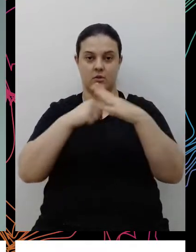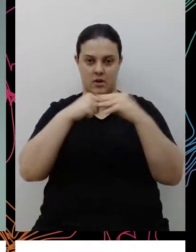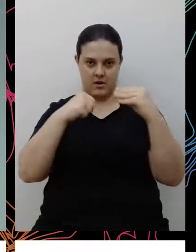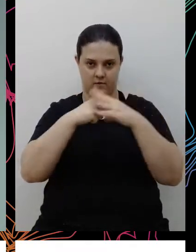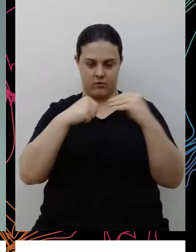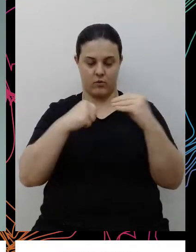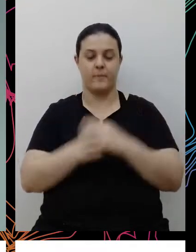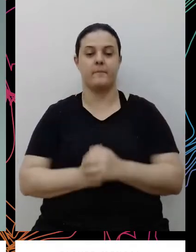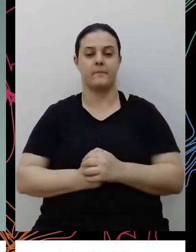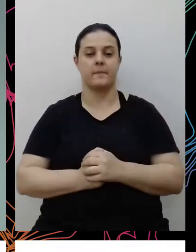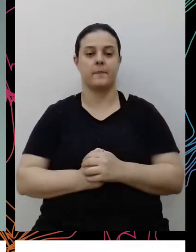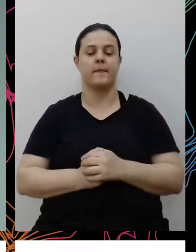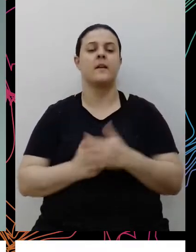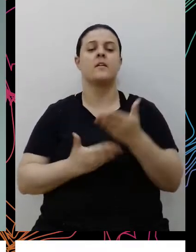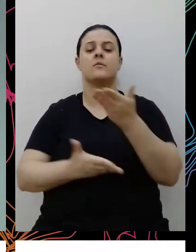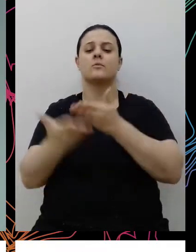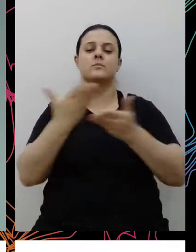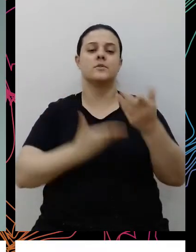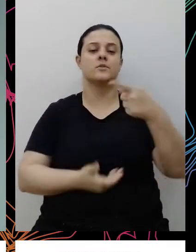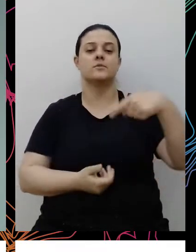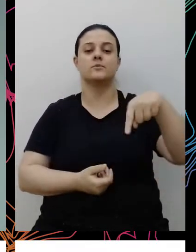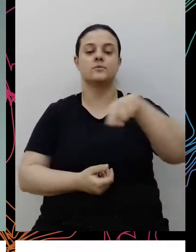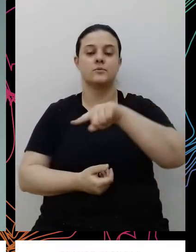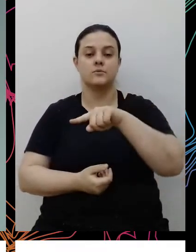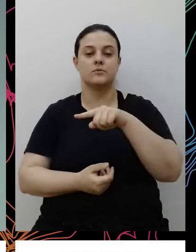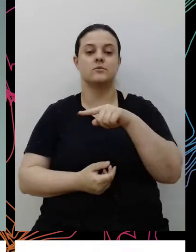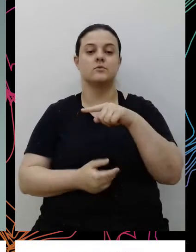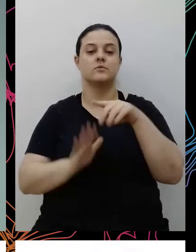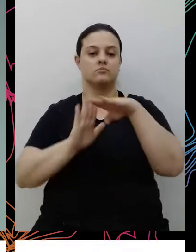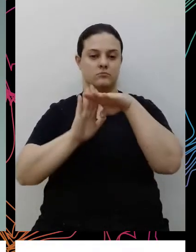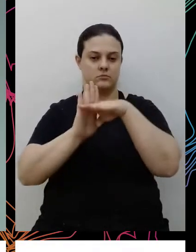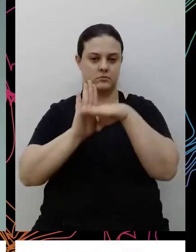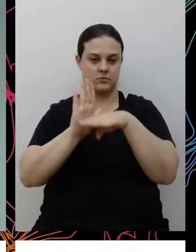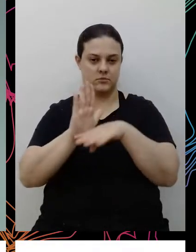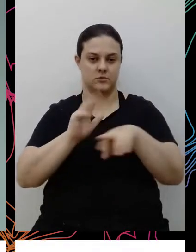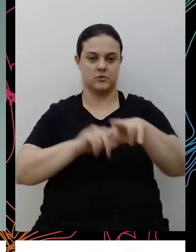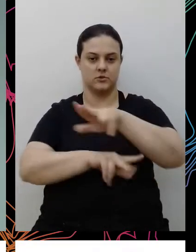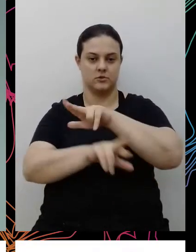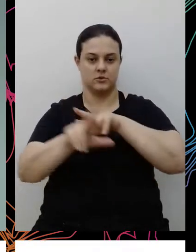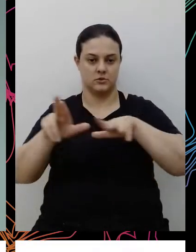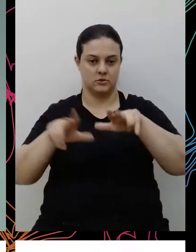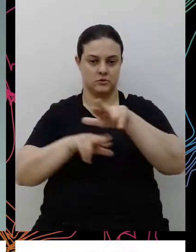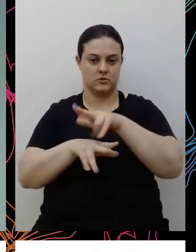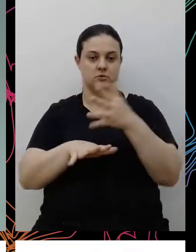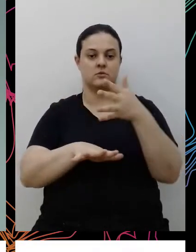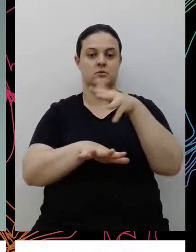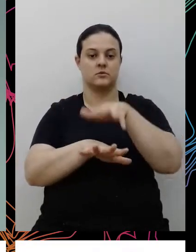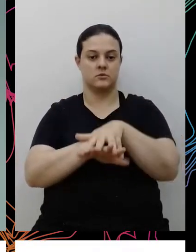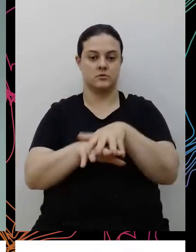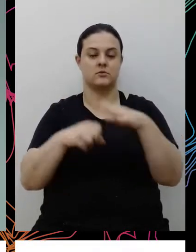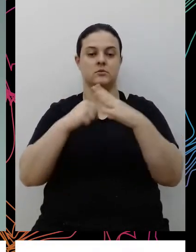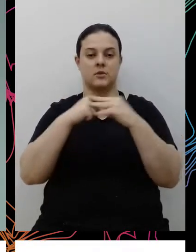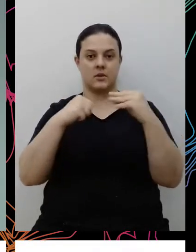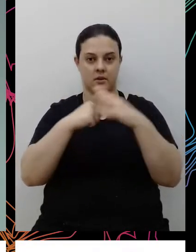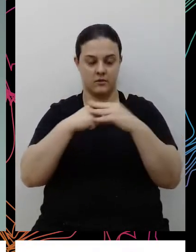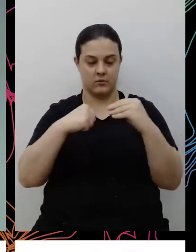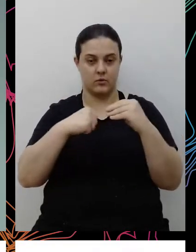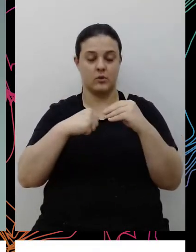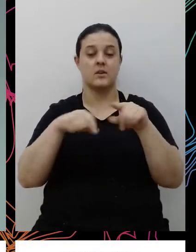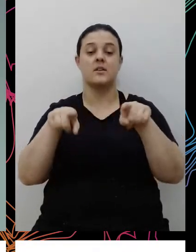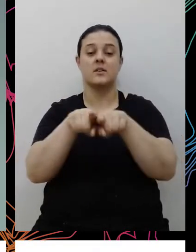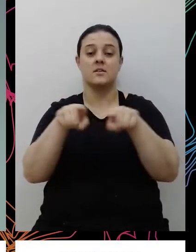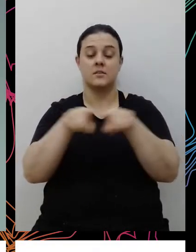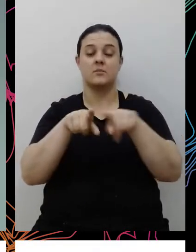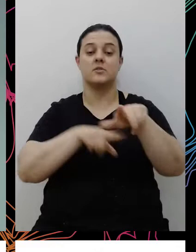ideia é que eu poder compartilhar com vocês dessa agenda de diversidade e inclusão do Carrefour e, sobretudo, a